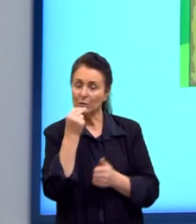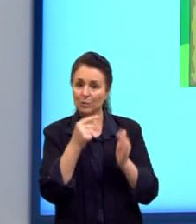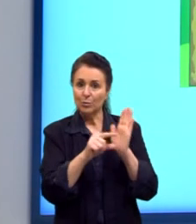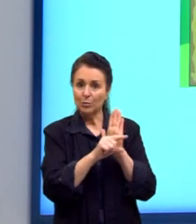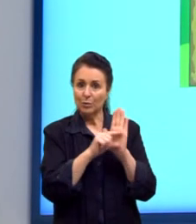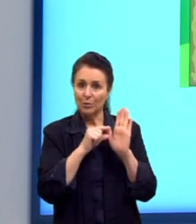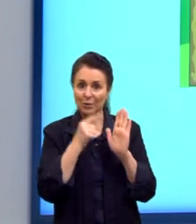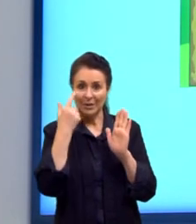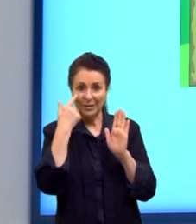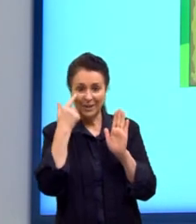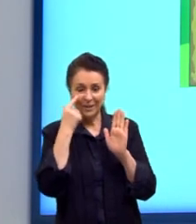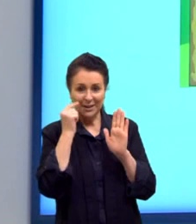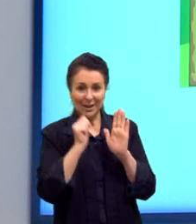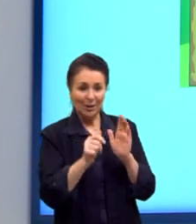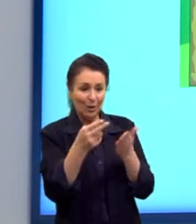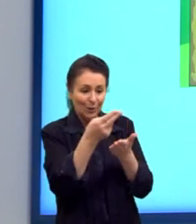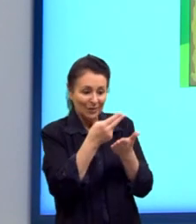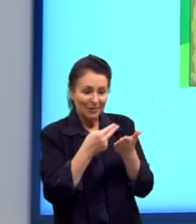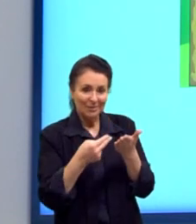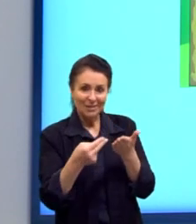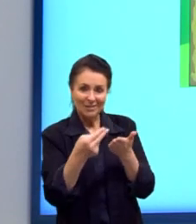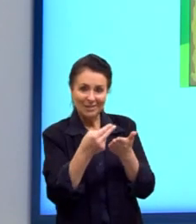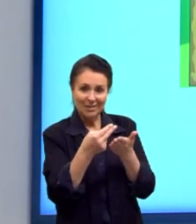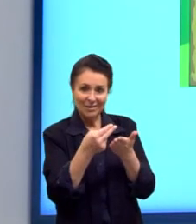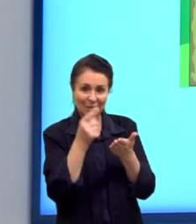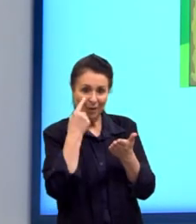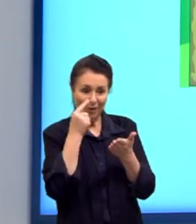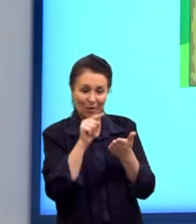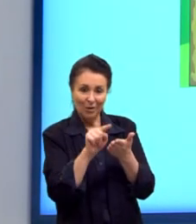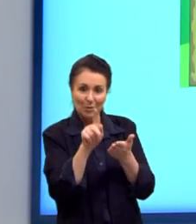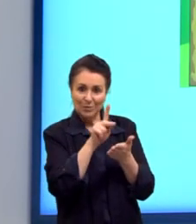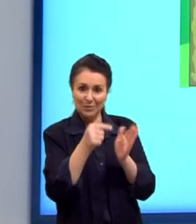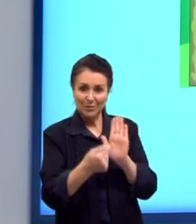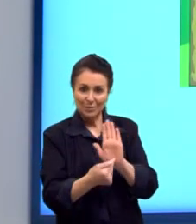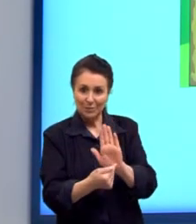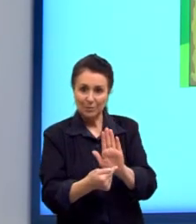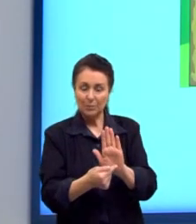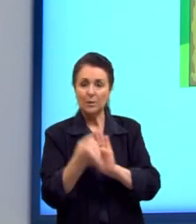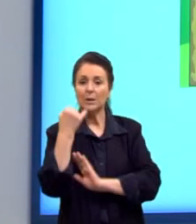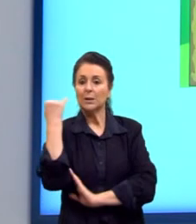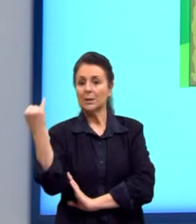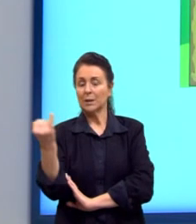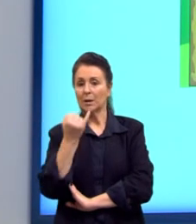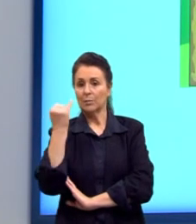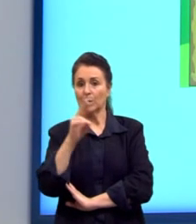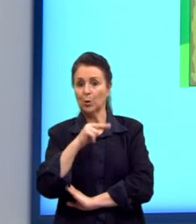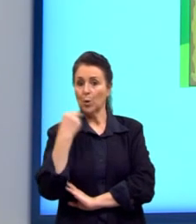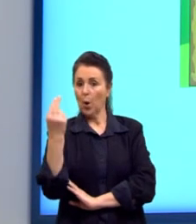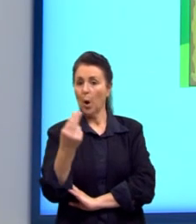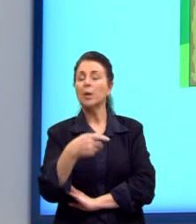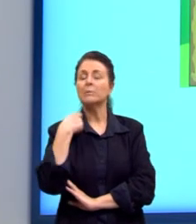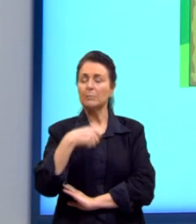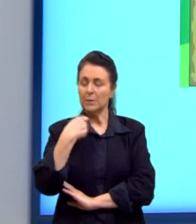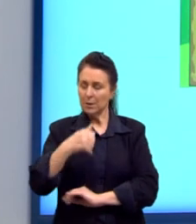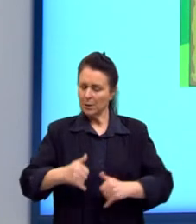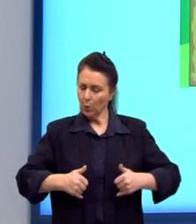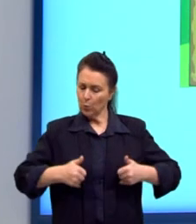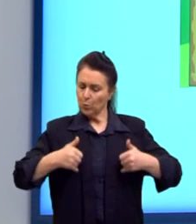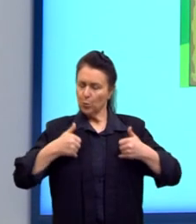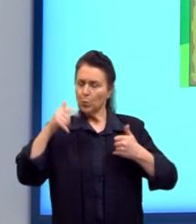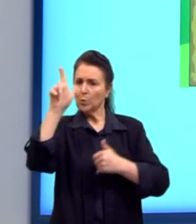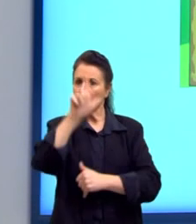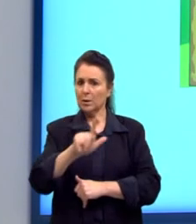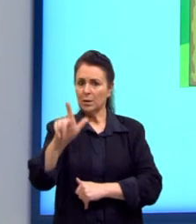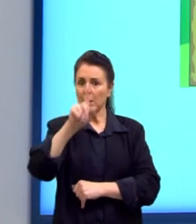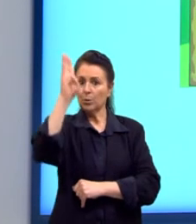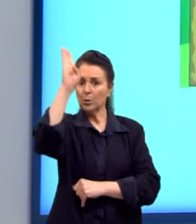uma pequena figurinha em desenho dele. Da importância. Então, nós devemos nos orgulhar da nossa literatura brasileira,